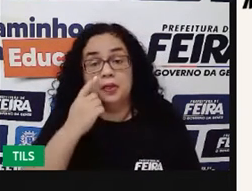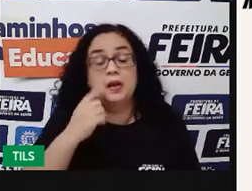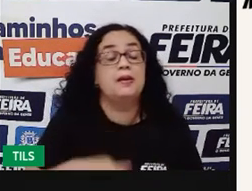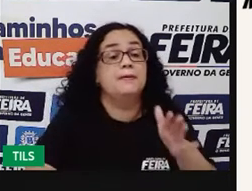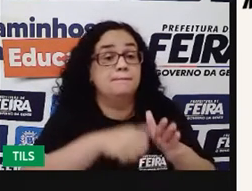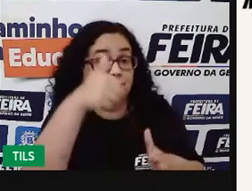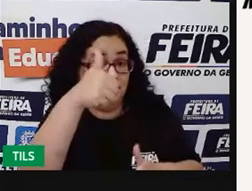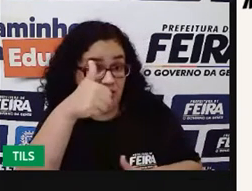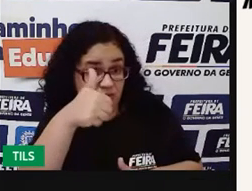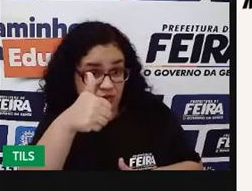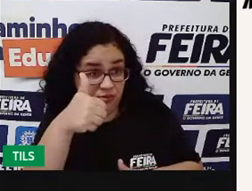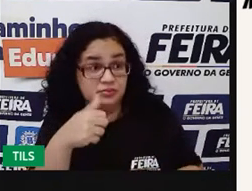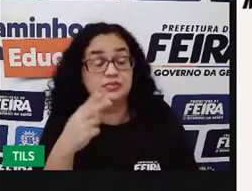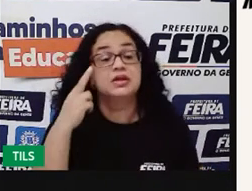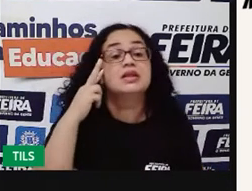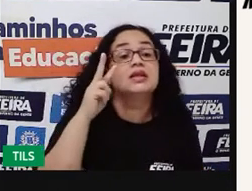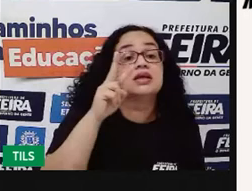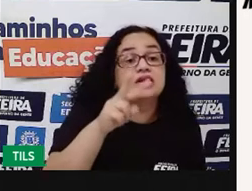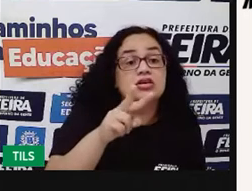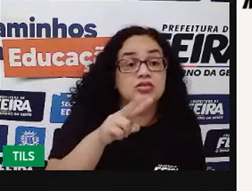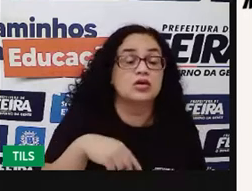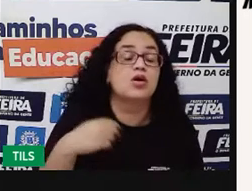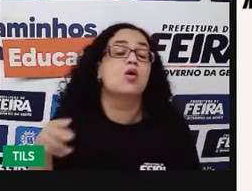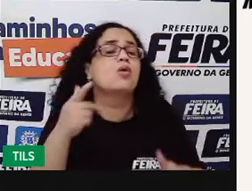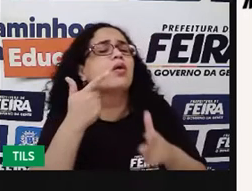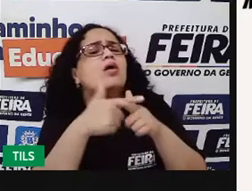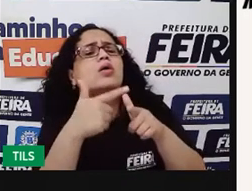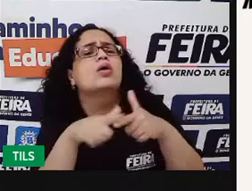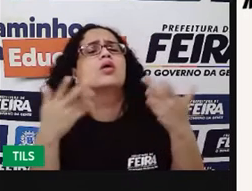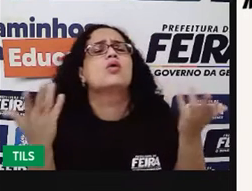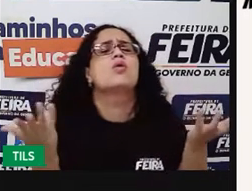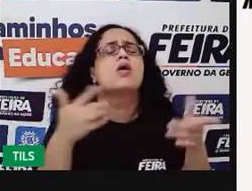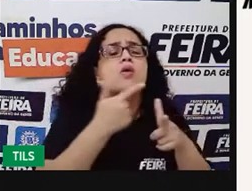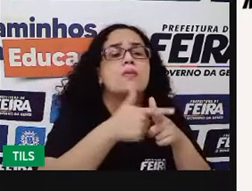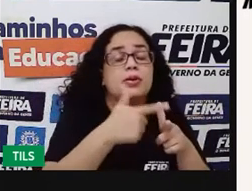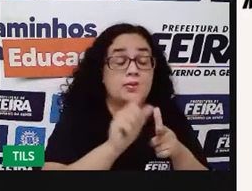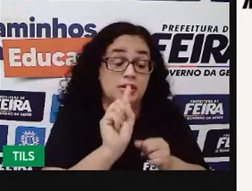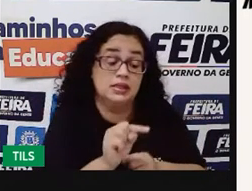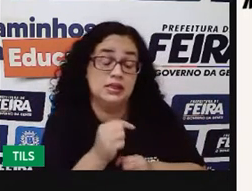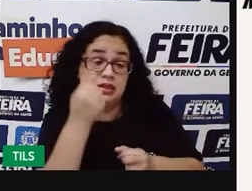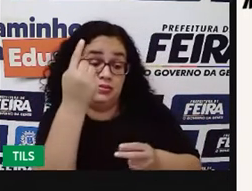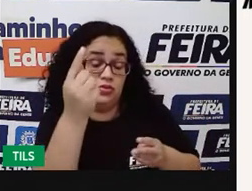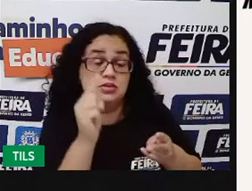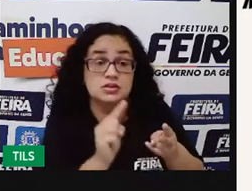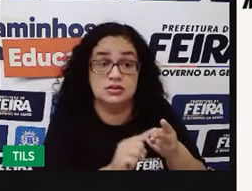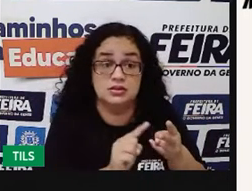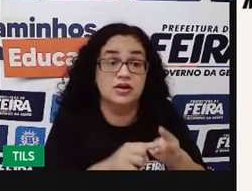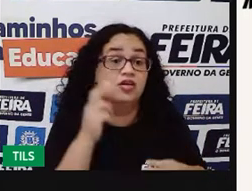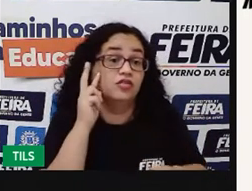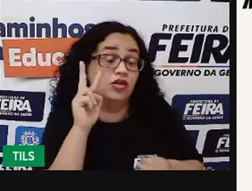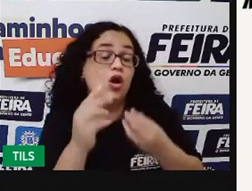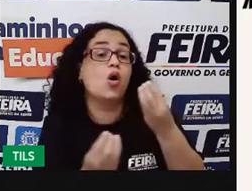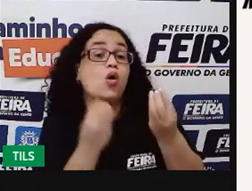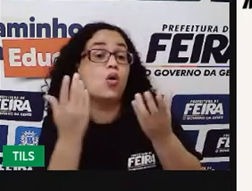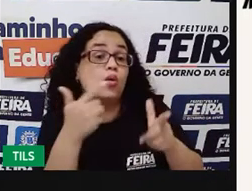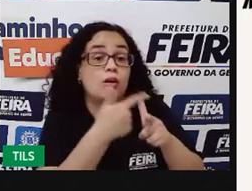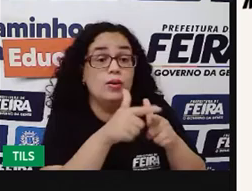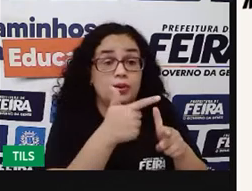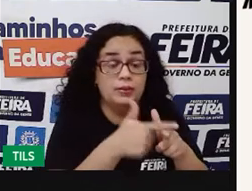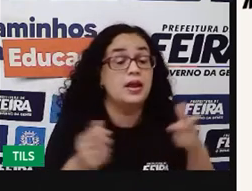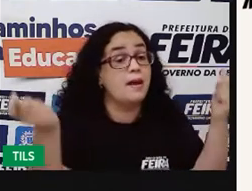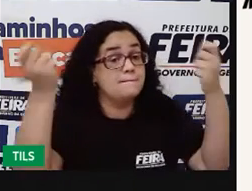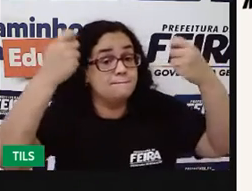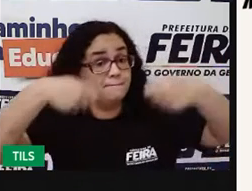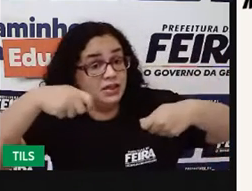Primeiro, a gente tem que identificar o problema. Depois de identificar o problema, é